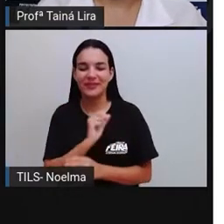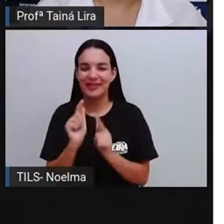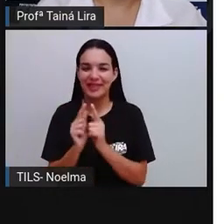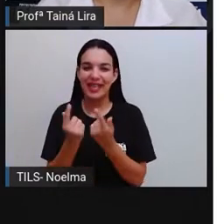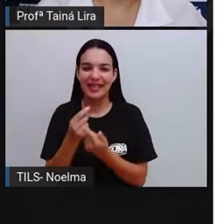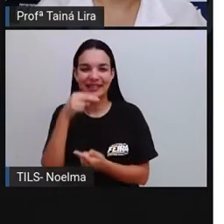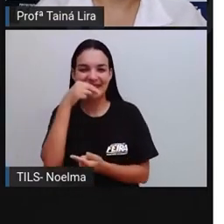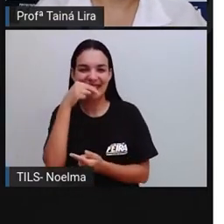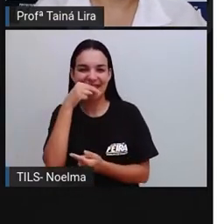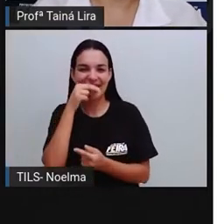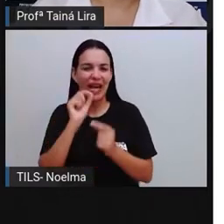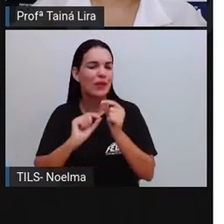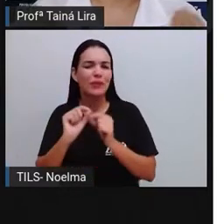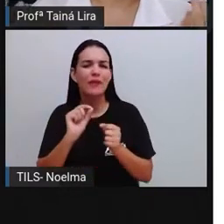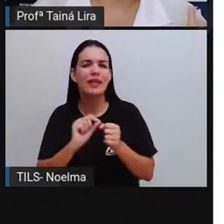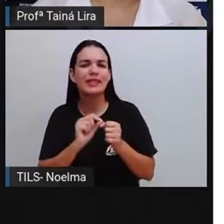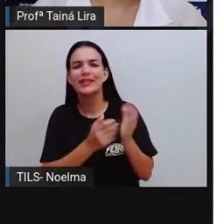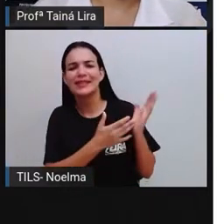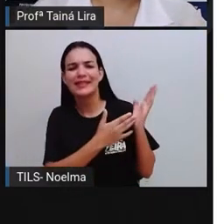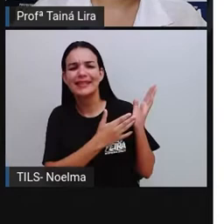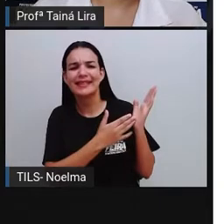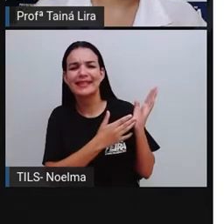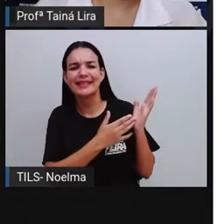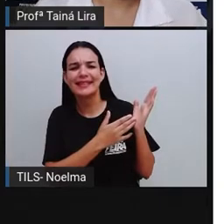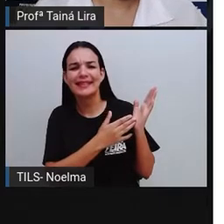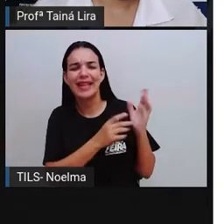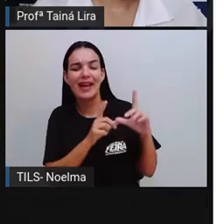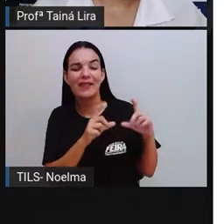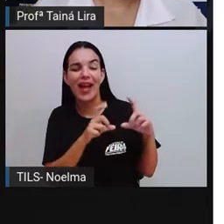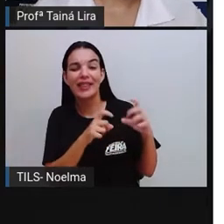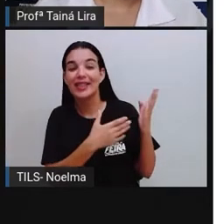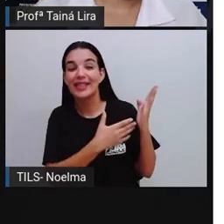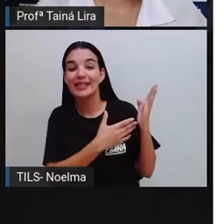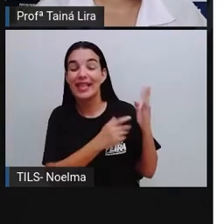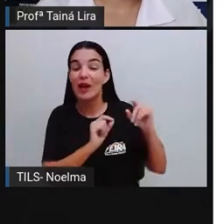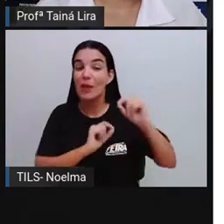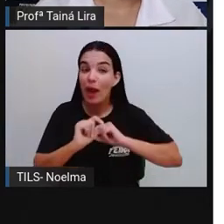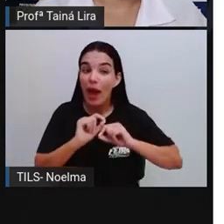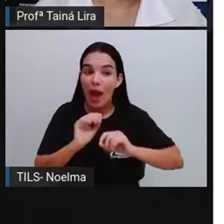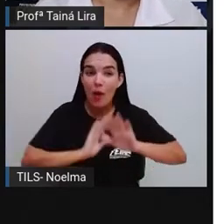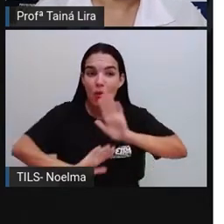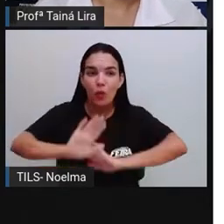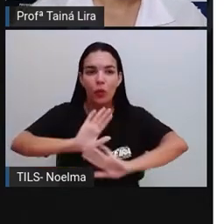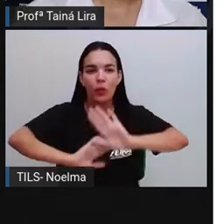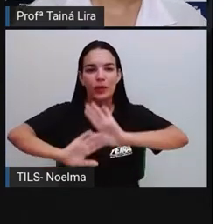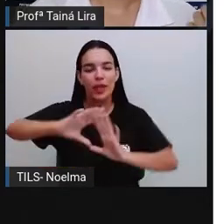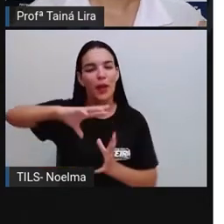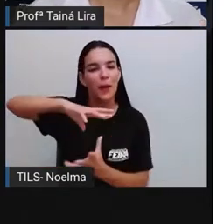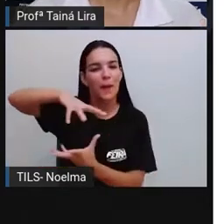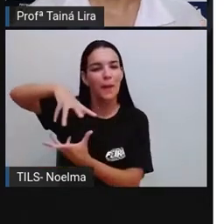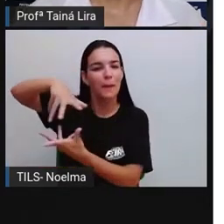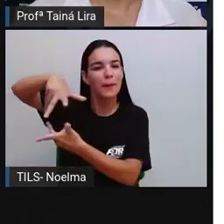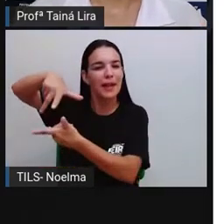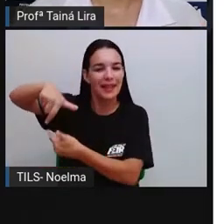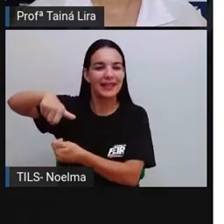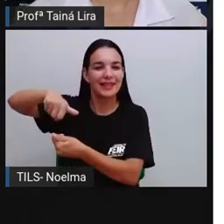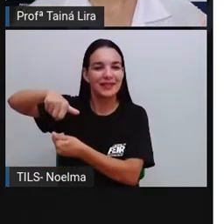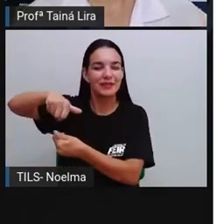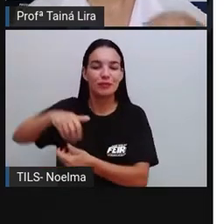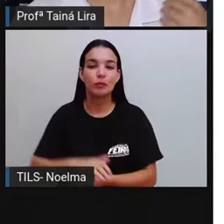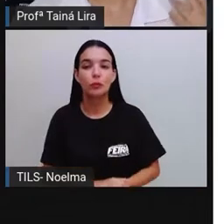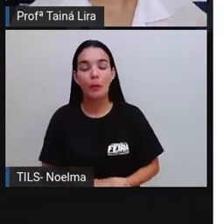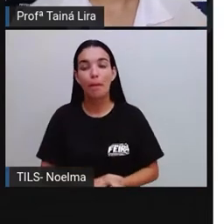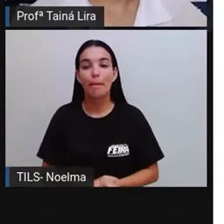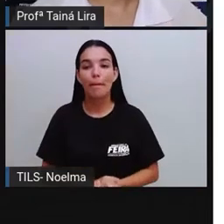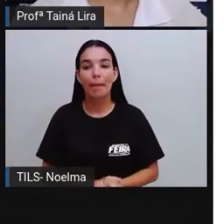é que eles estão fazendo? Justamente, olha lá, cuidando do planeta, tá bom? Então, a gente vai